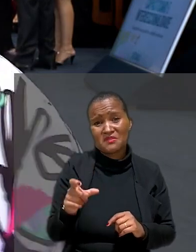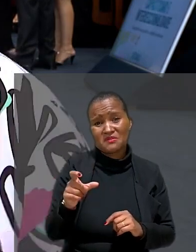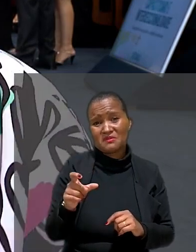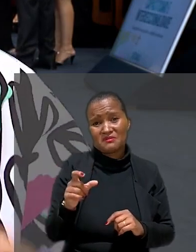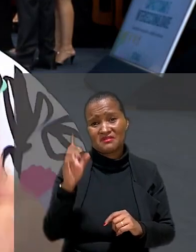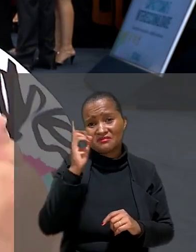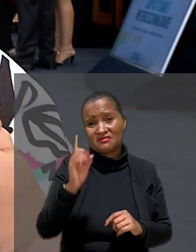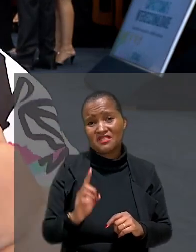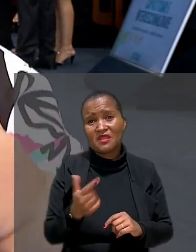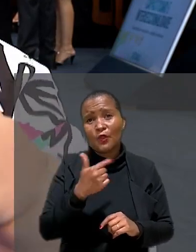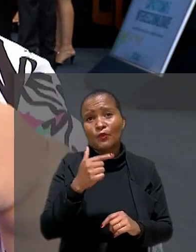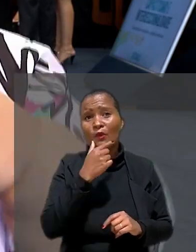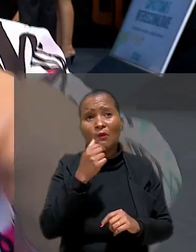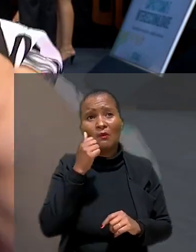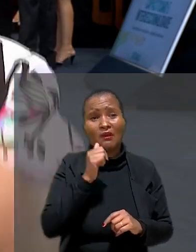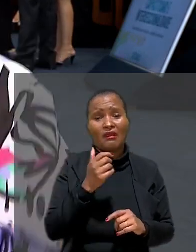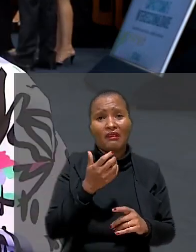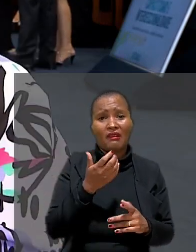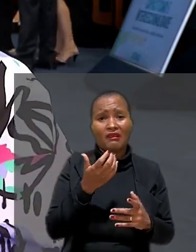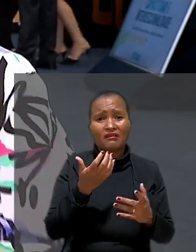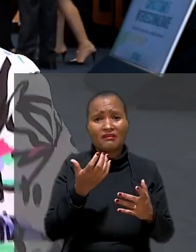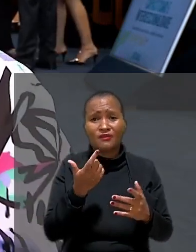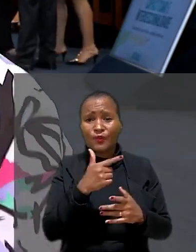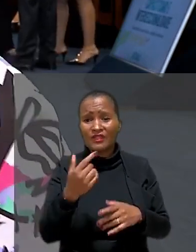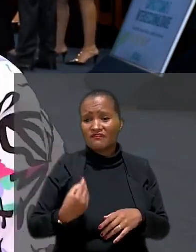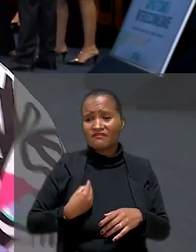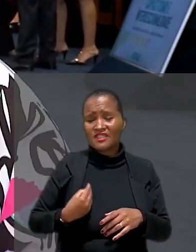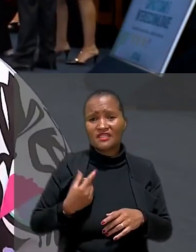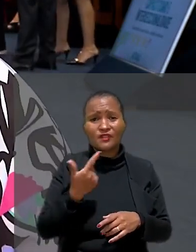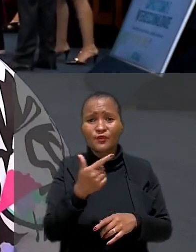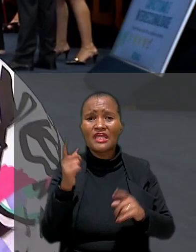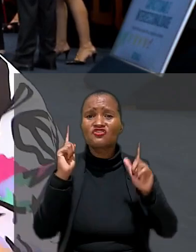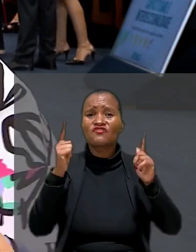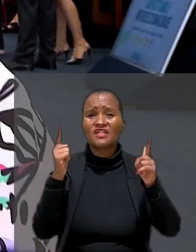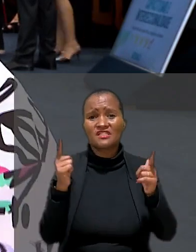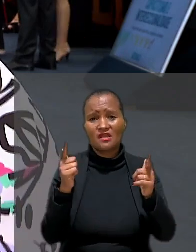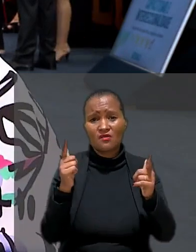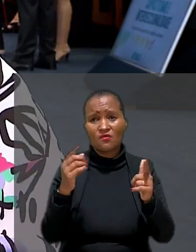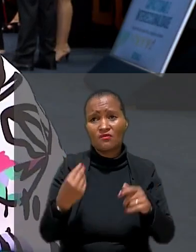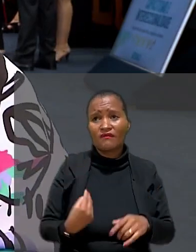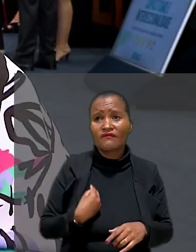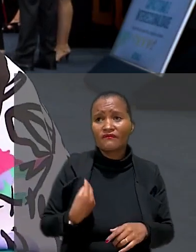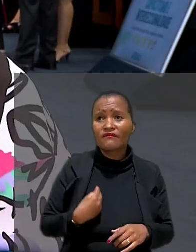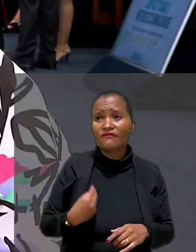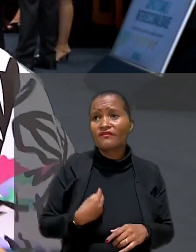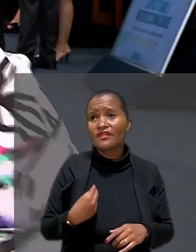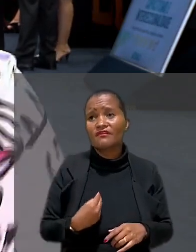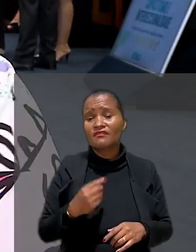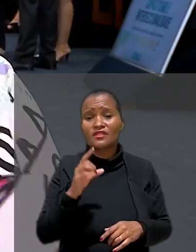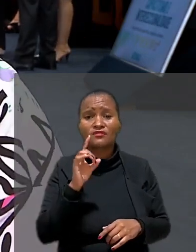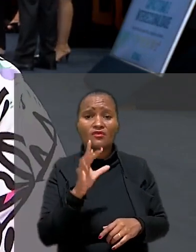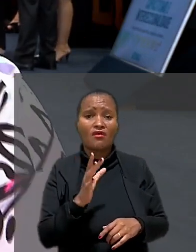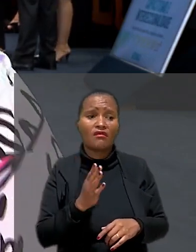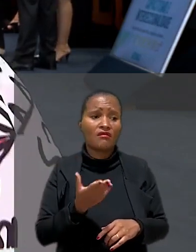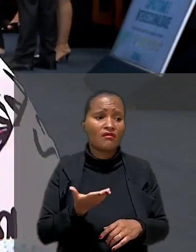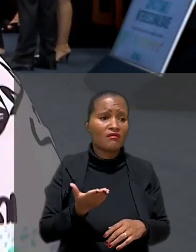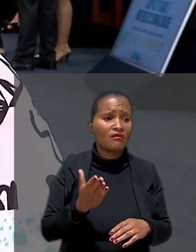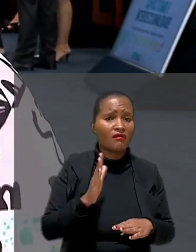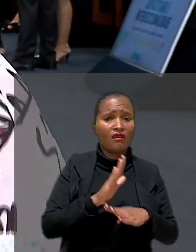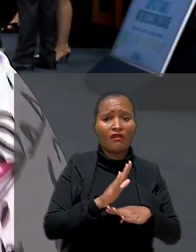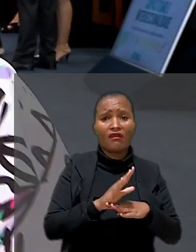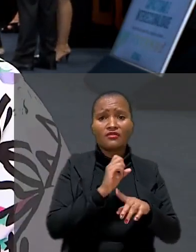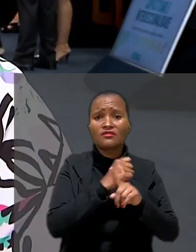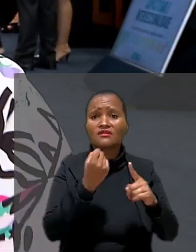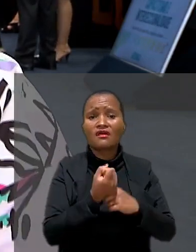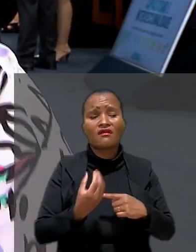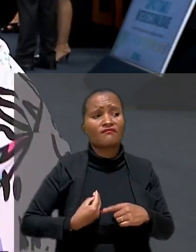sexualidade, ela não tem uma vida de diversão fora isso, né? Ela vive para dar gasto para a sociedade, ela vive